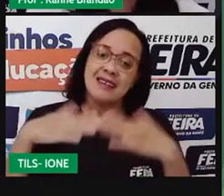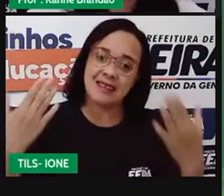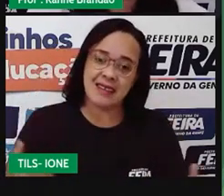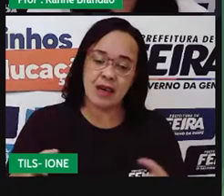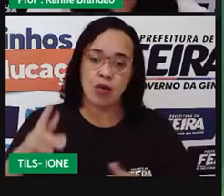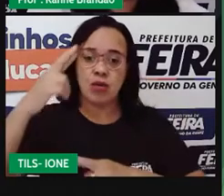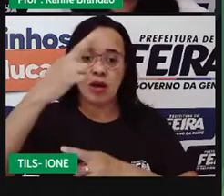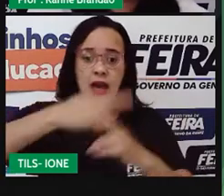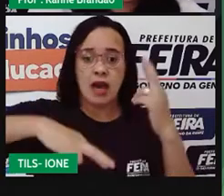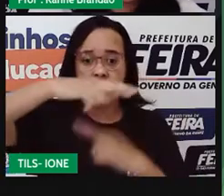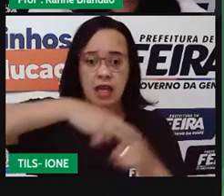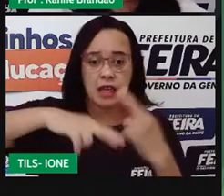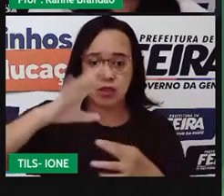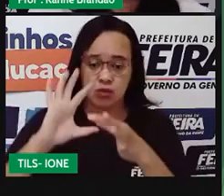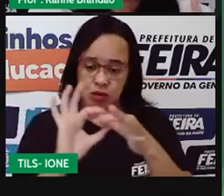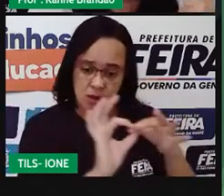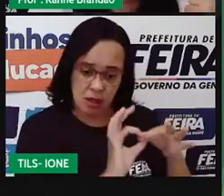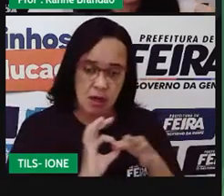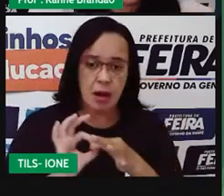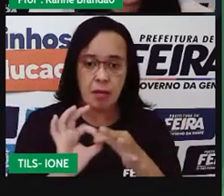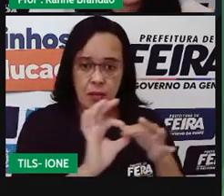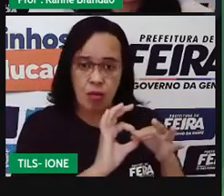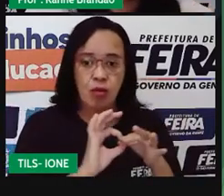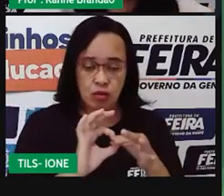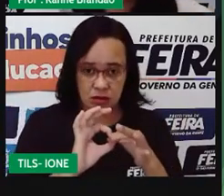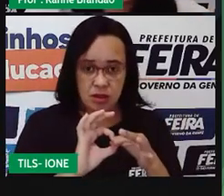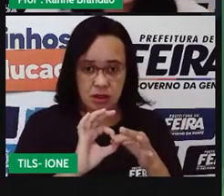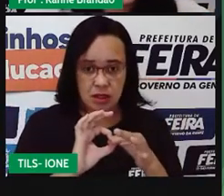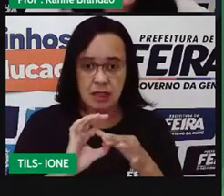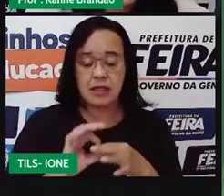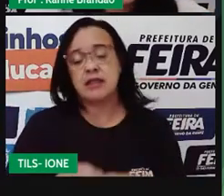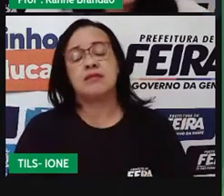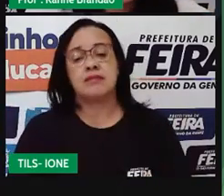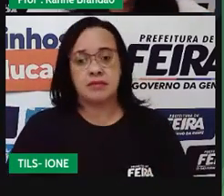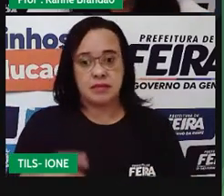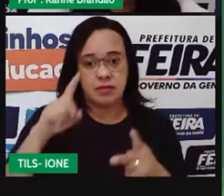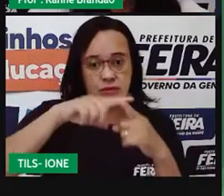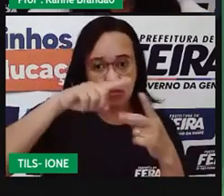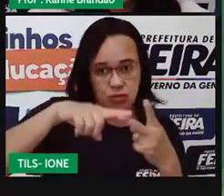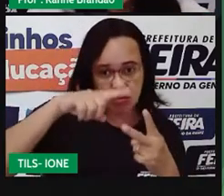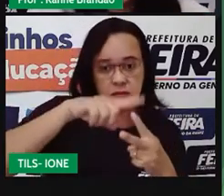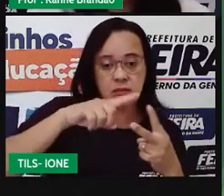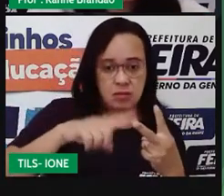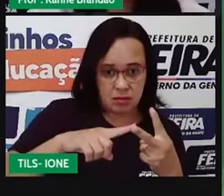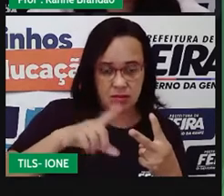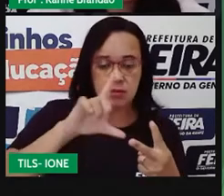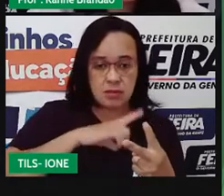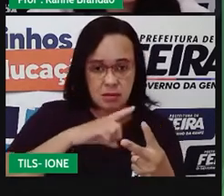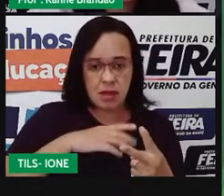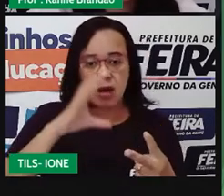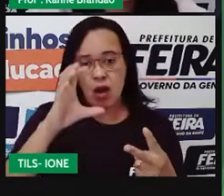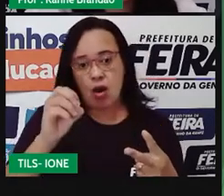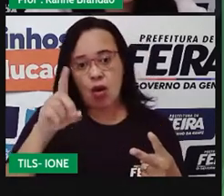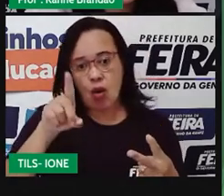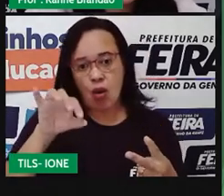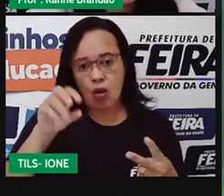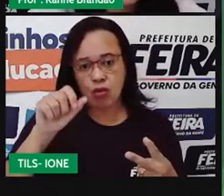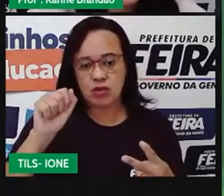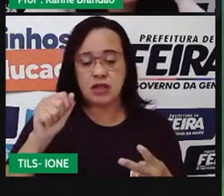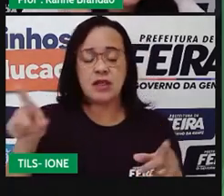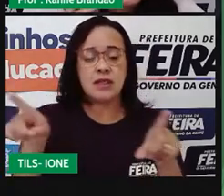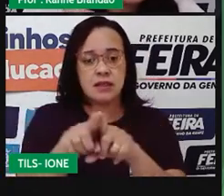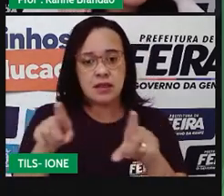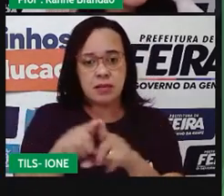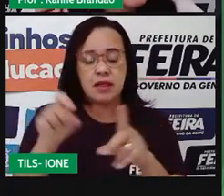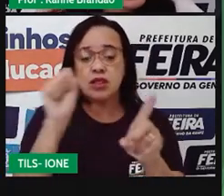existem intraspecíficas, do tipo colônia e sociedade. E aí, então, quando a gente vê aqui,